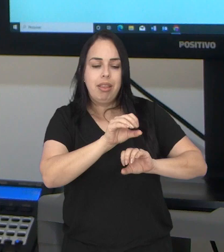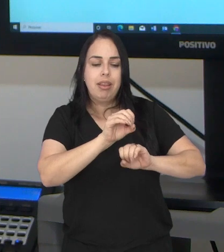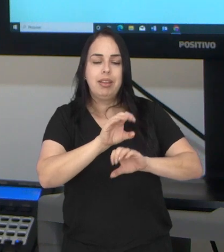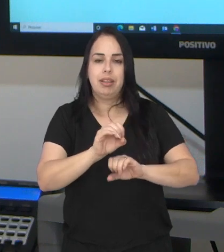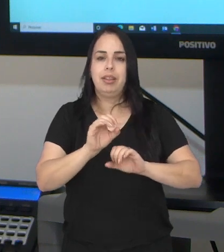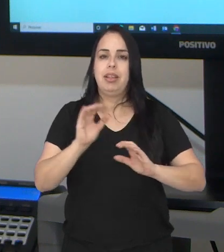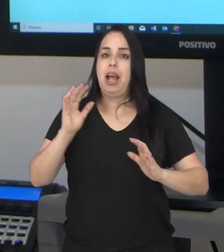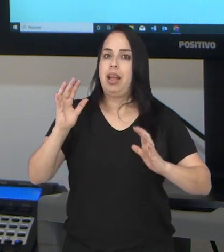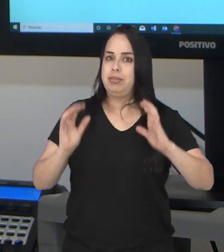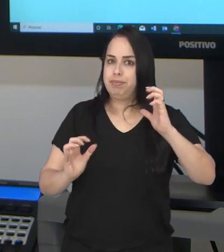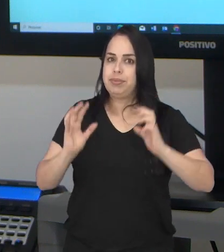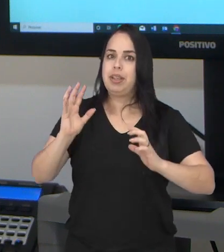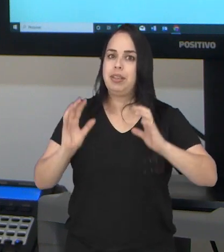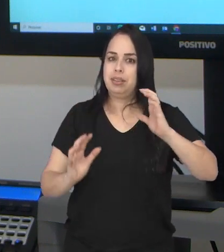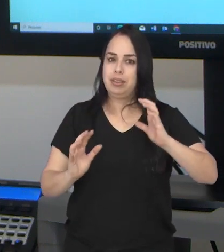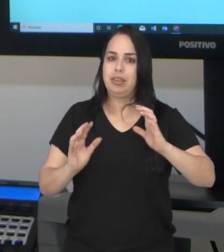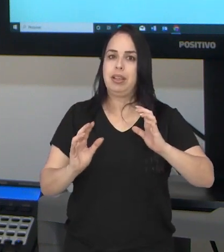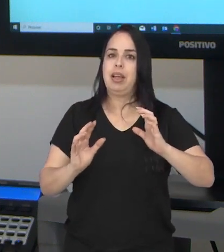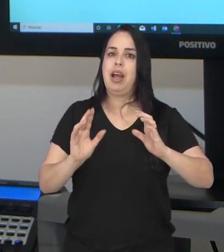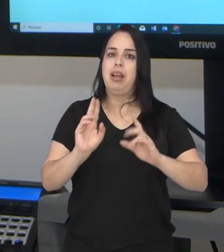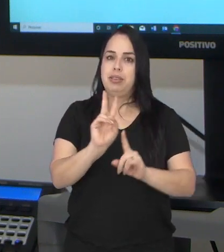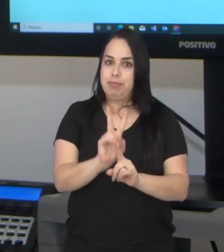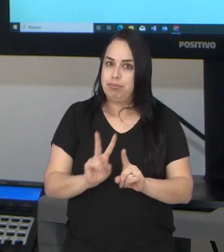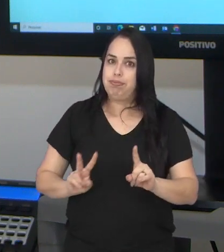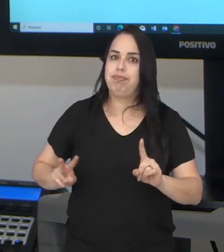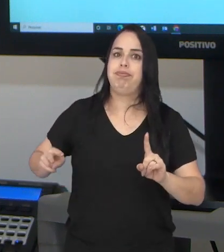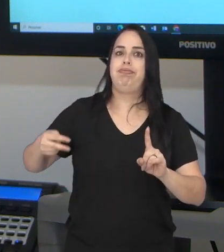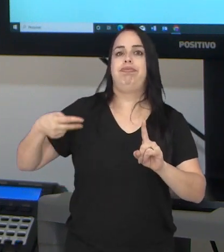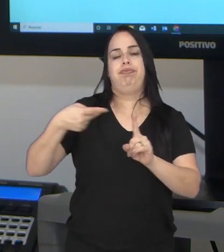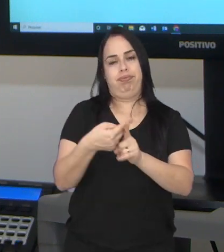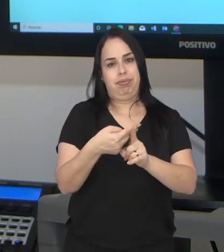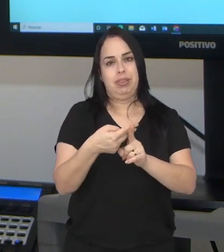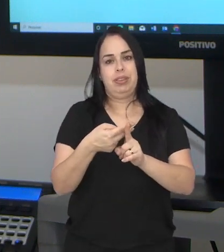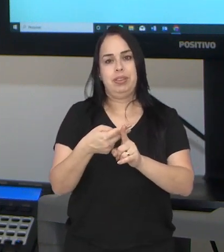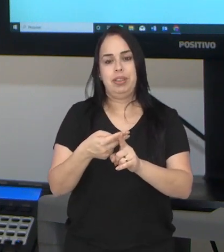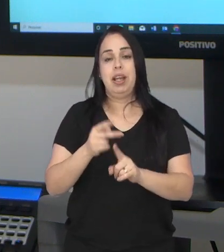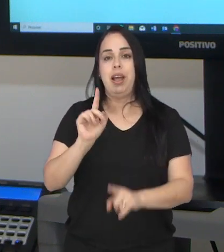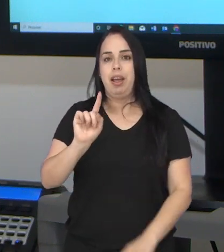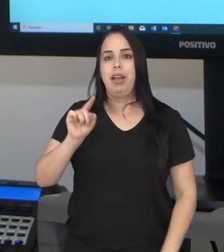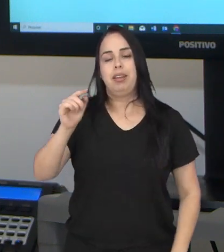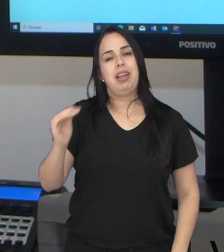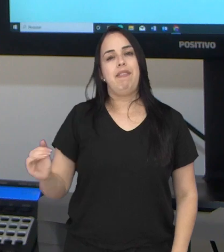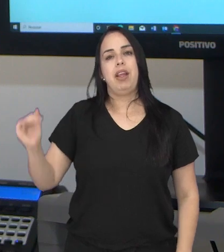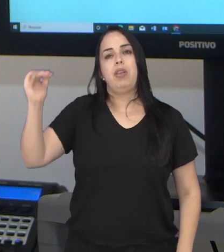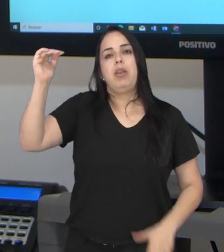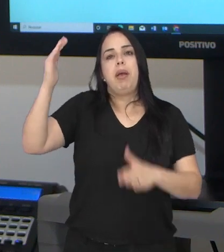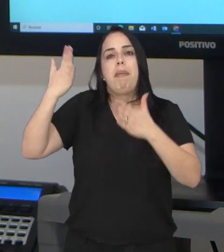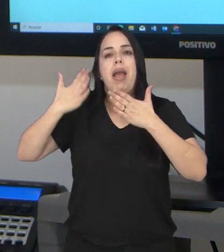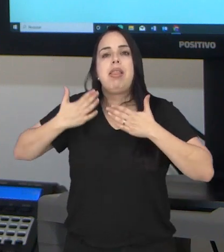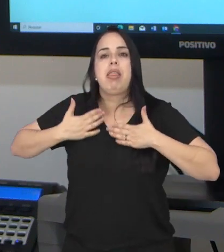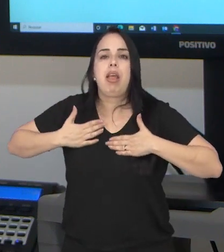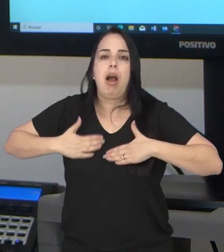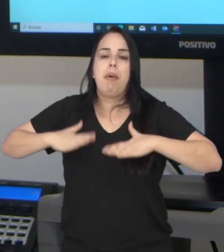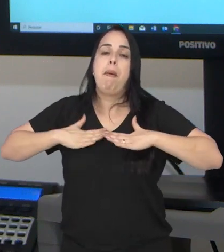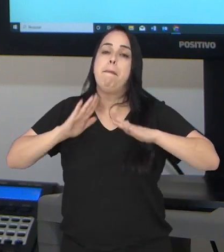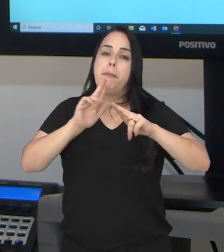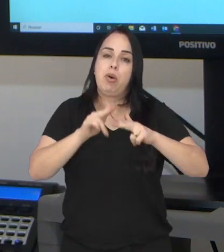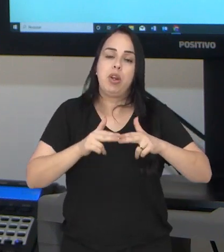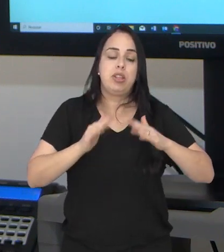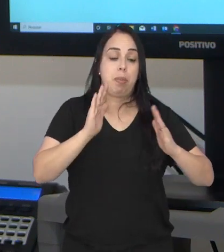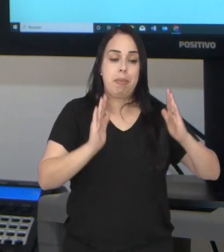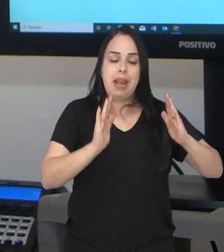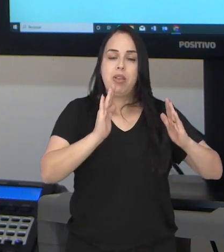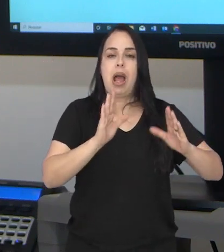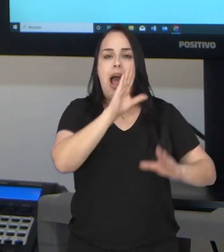ensina, o conflito muitas vezes acaba tomando uma proporção maior que depois, que na vida adulta. Por isso que se chama mais atenção